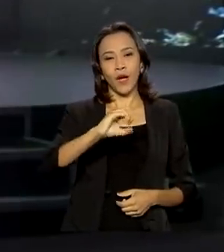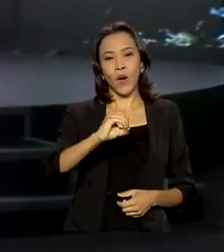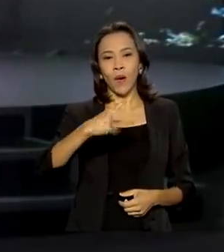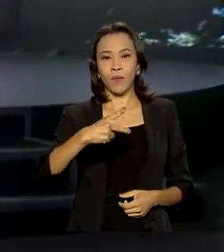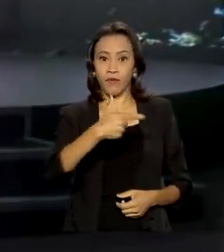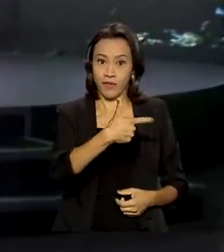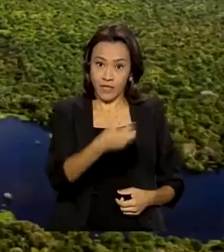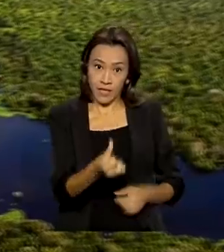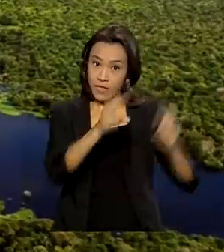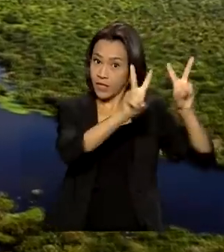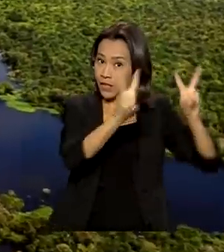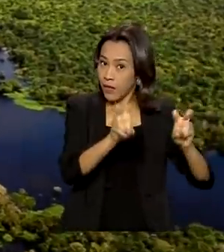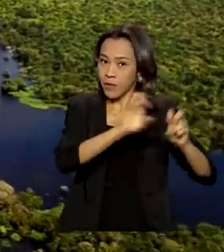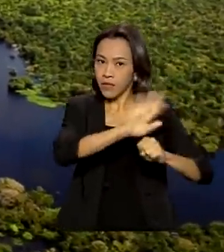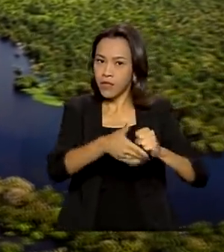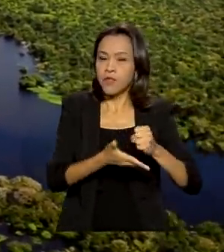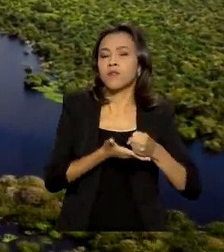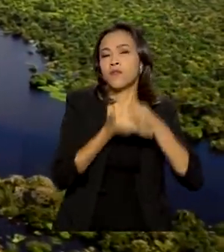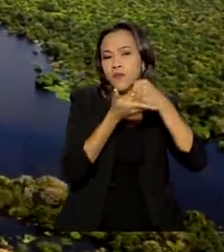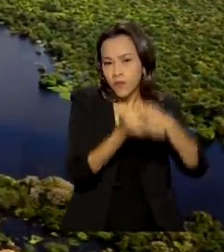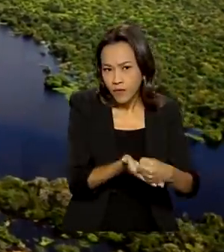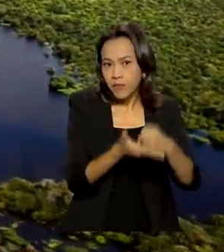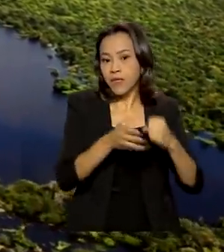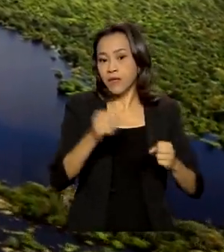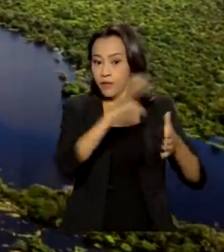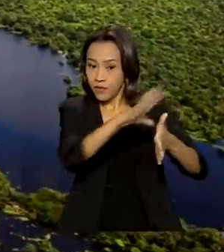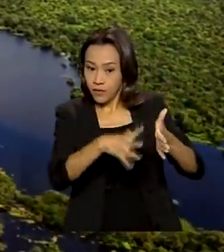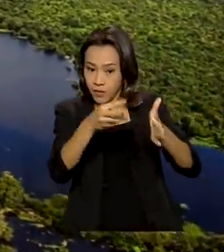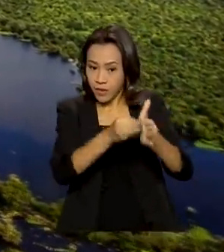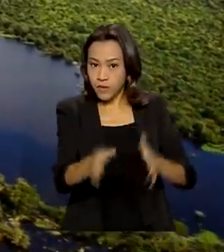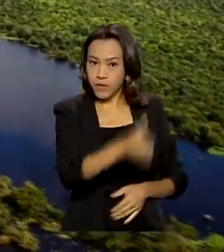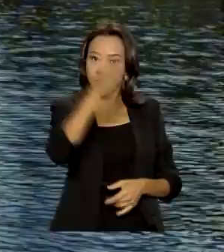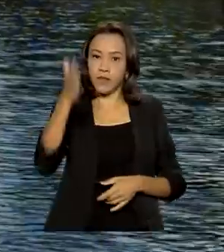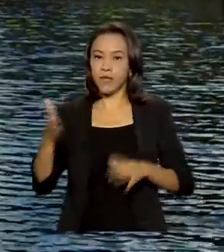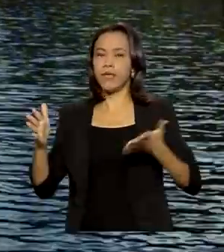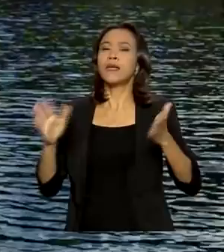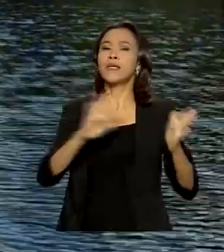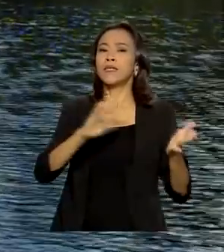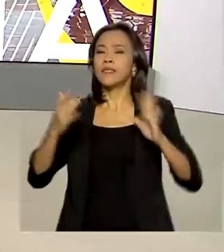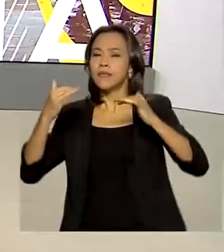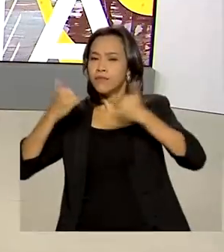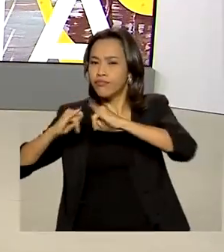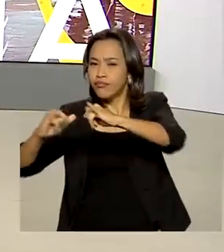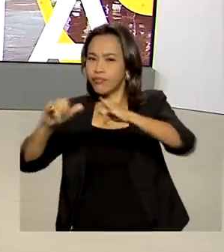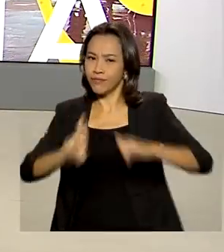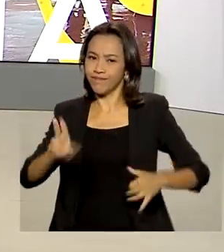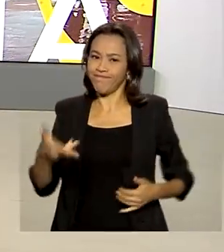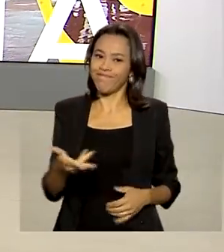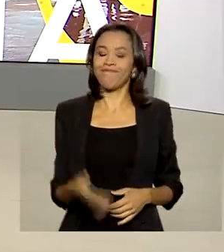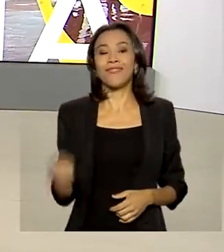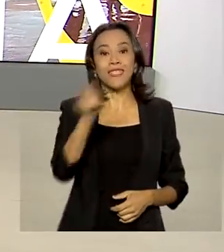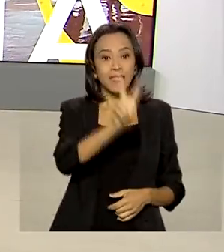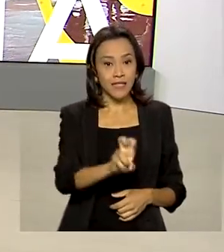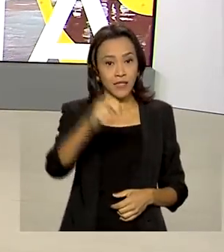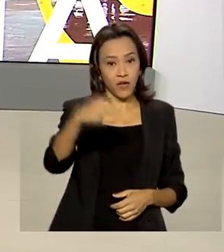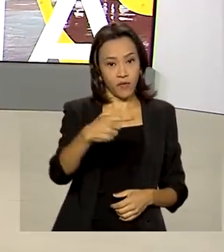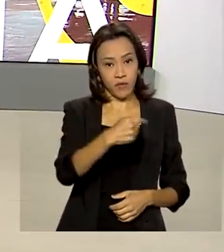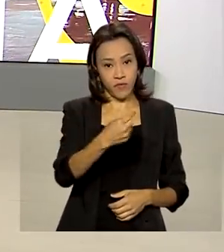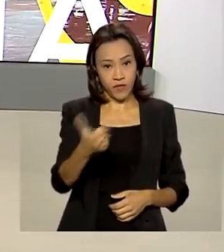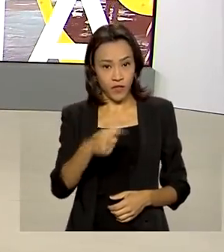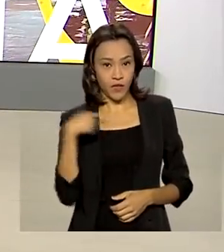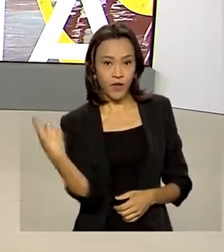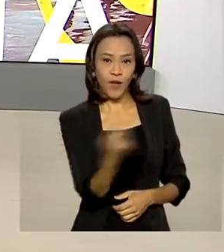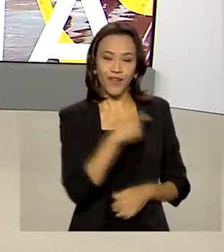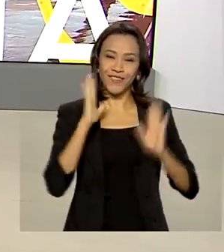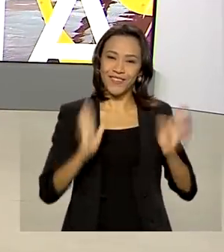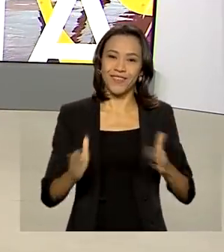os temas foram Desenvolvimento Sustentável da Amazônia e Transição Energética. 5 de novembro de 2021, o